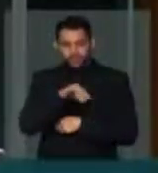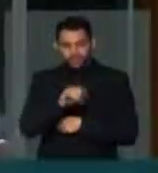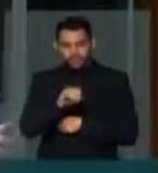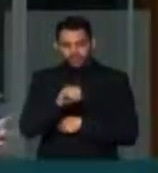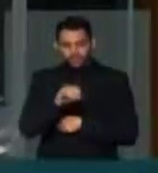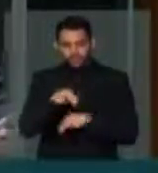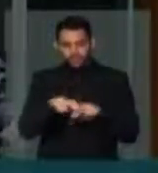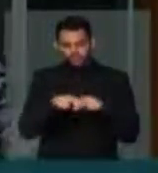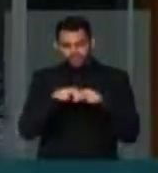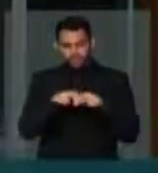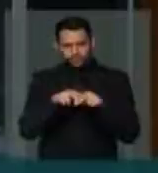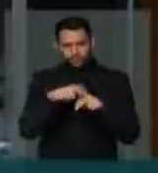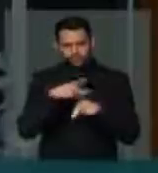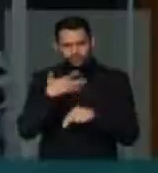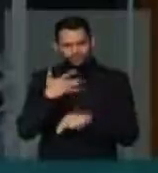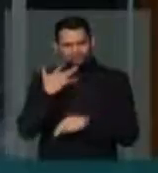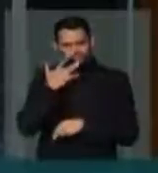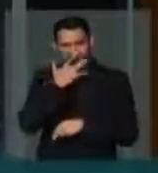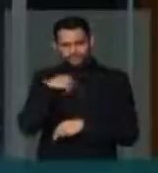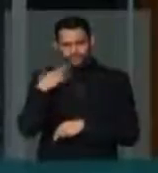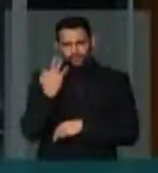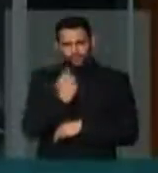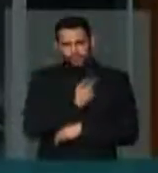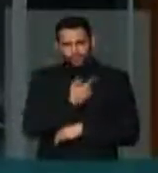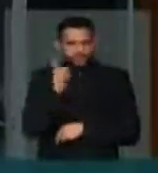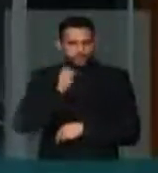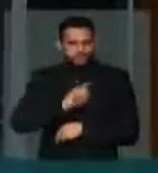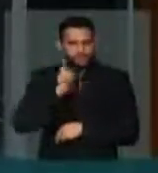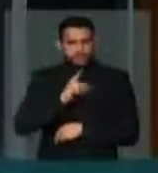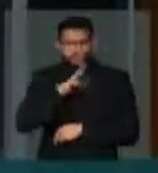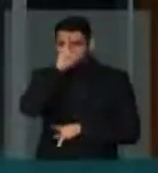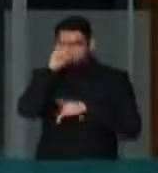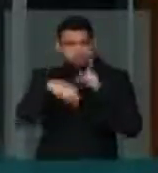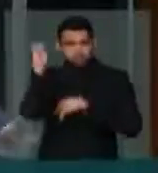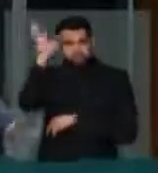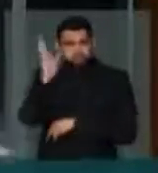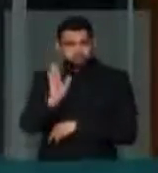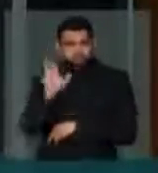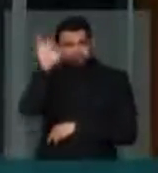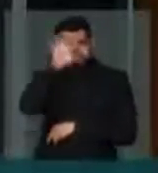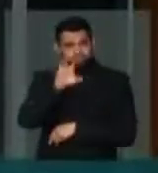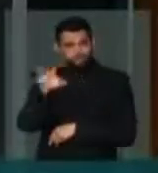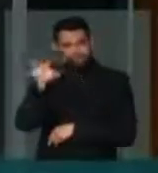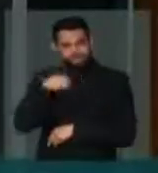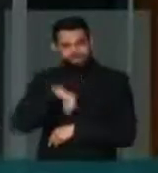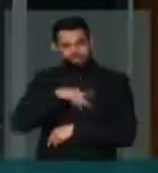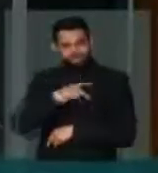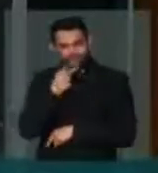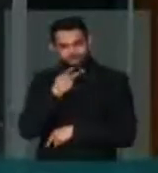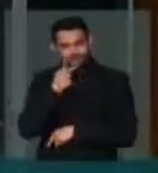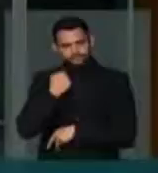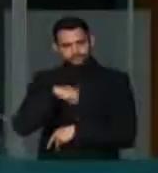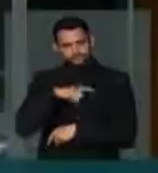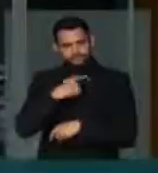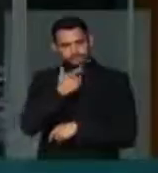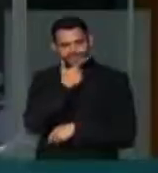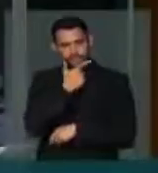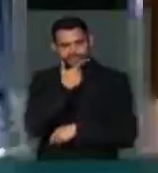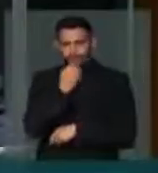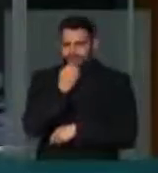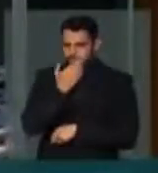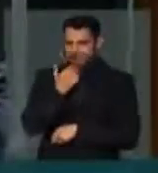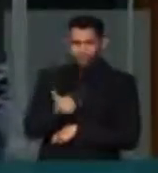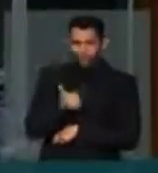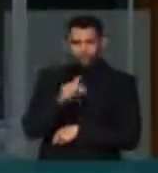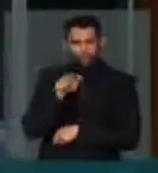que é apreciado por todos nós de Minas Gerais, mas pelos brasileiros, e eu tenho afirmado que o queijo é tão bom,